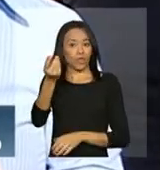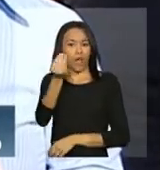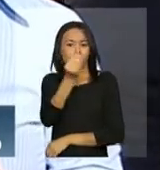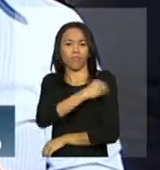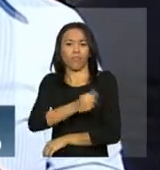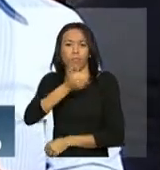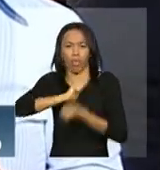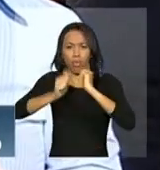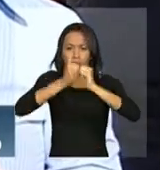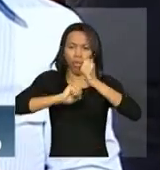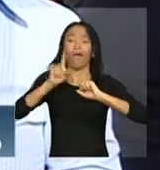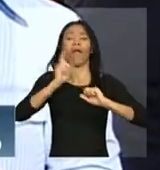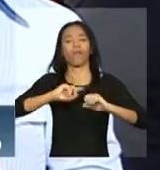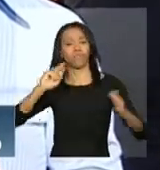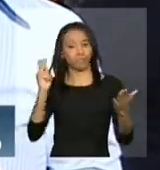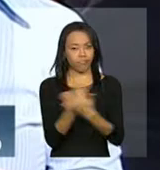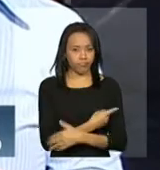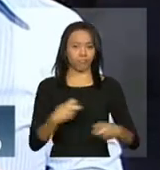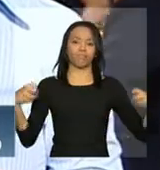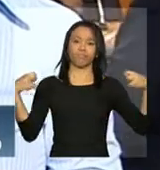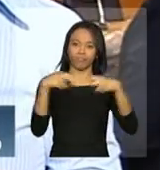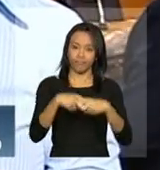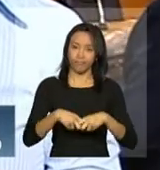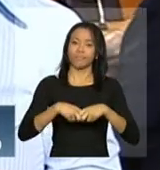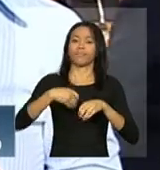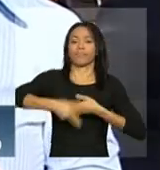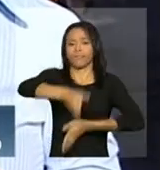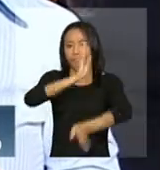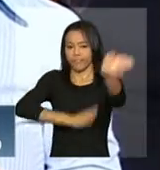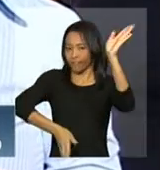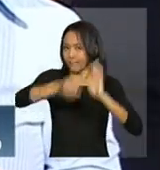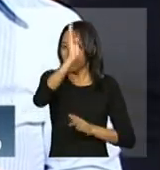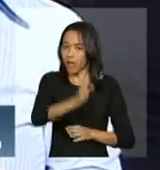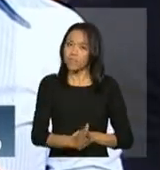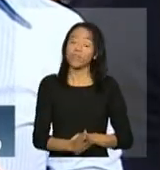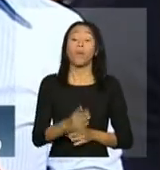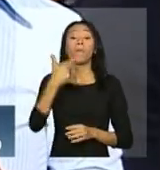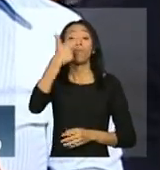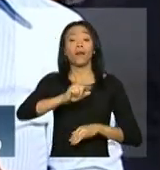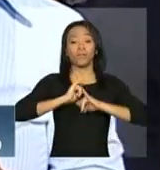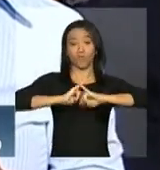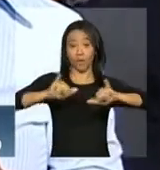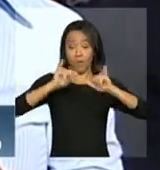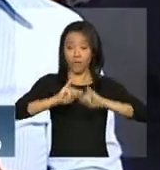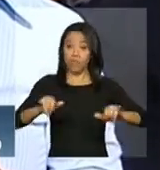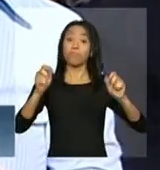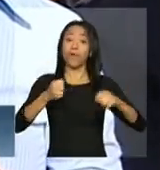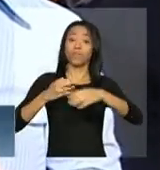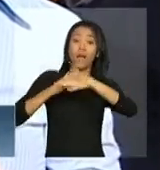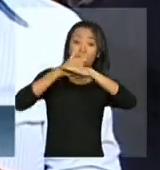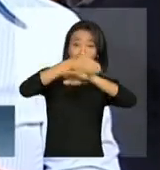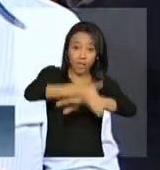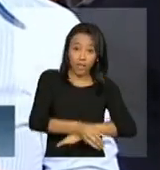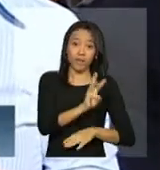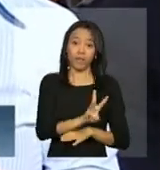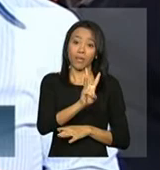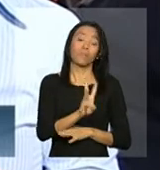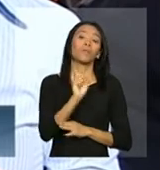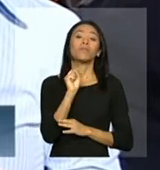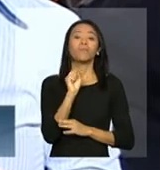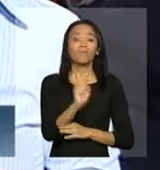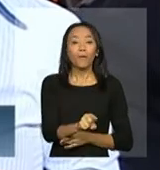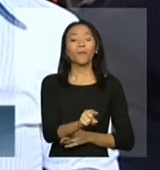acidentes nas estradas e também nas rodovias brasileiras. Para mais informações, acesse o site www